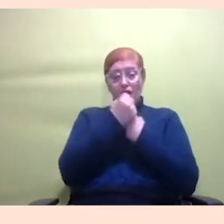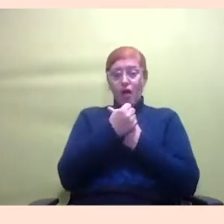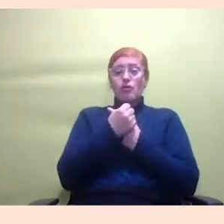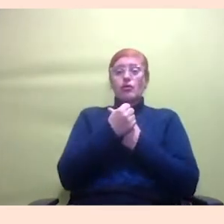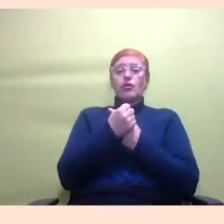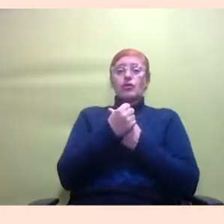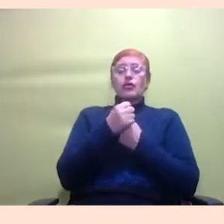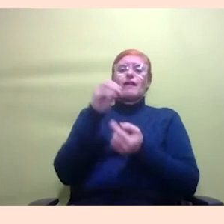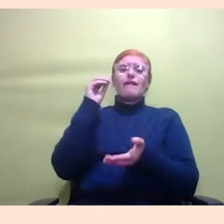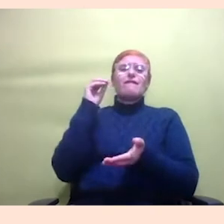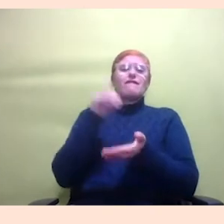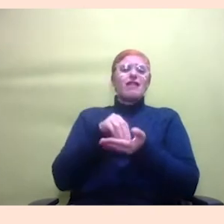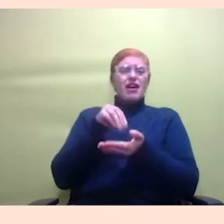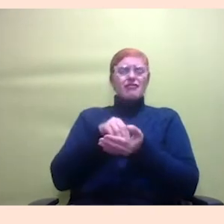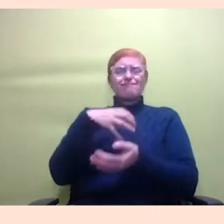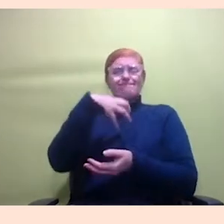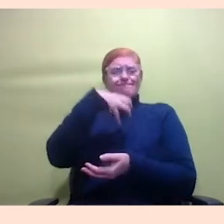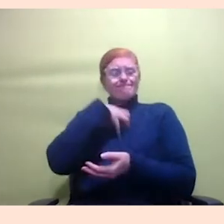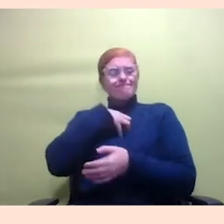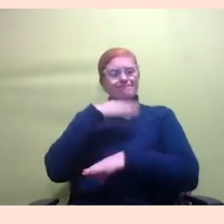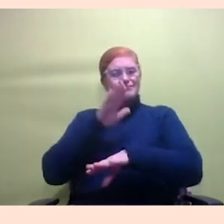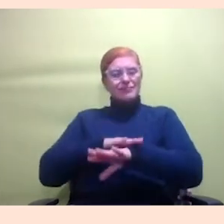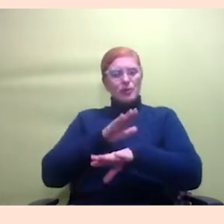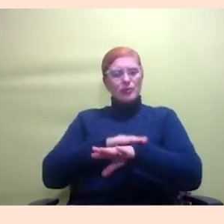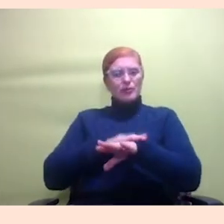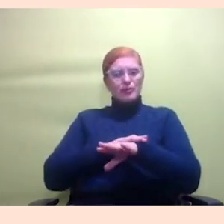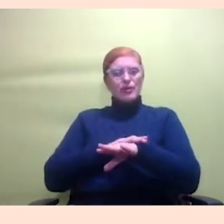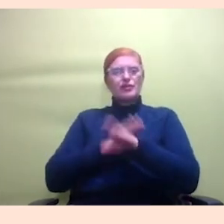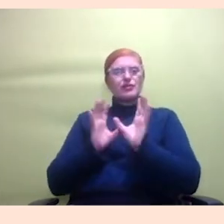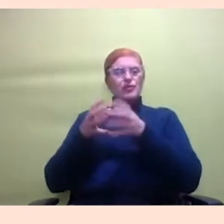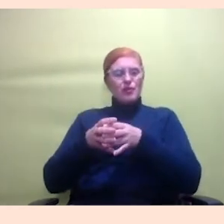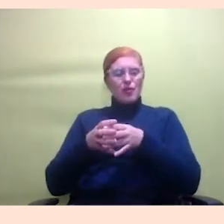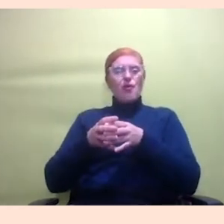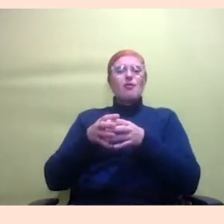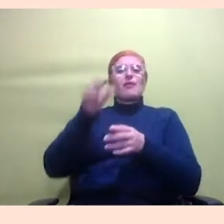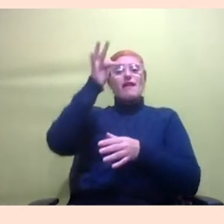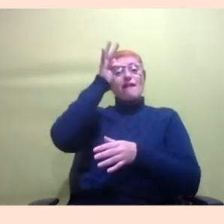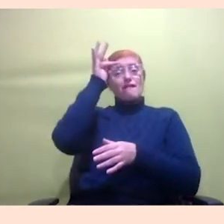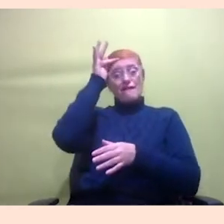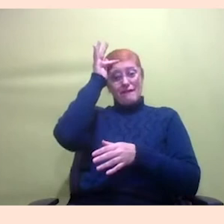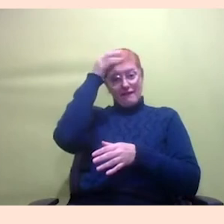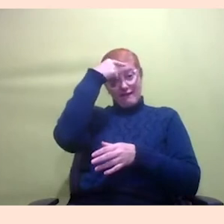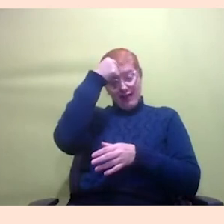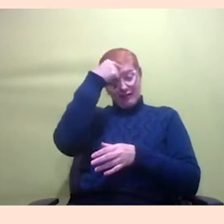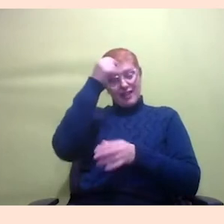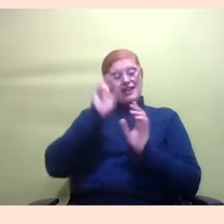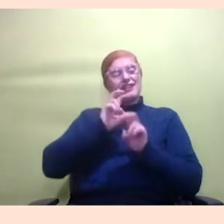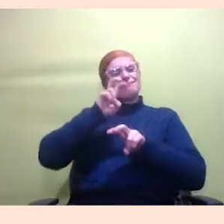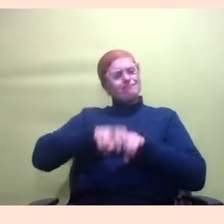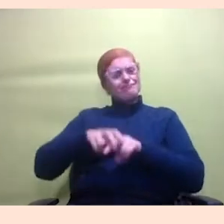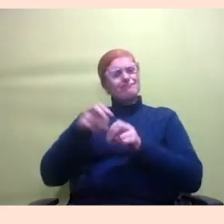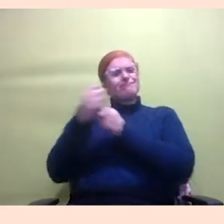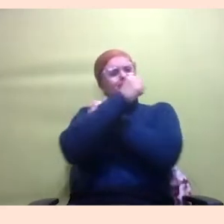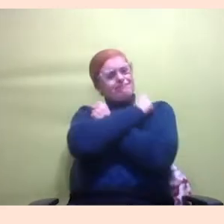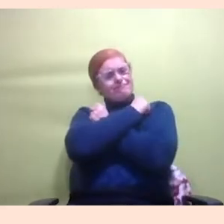a gente vai sentir por exemplo daqueles momentos em que você estava no coletivo da faculdade ou que você podia conversar sentar, abraçar chorar no colo de alguém